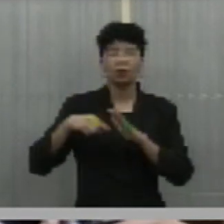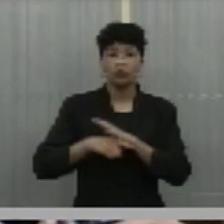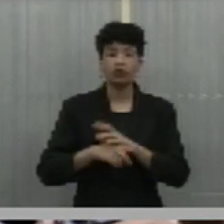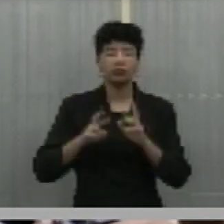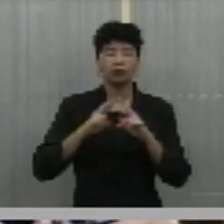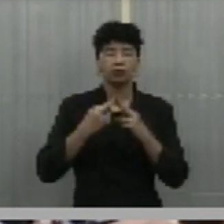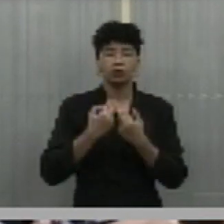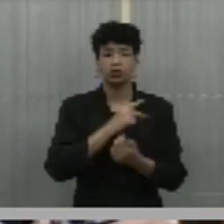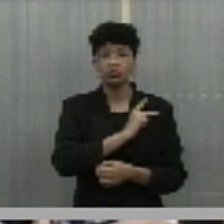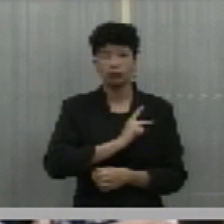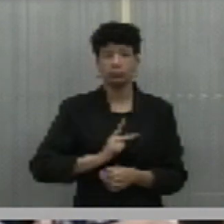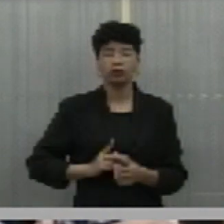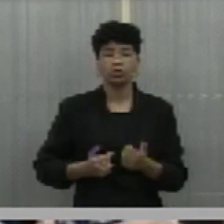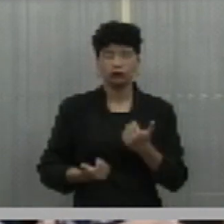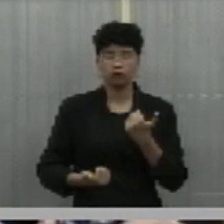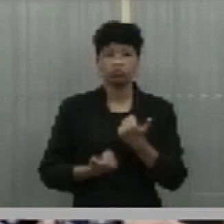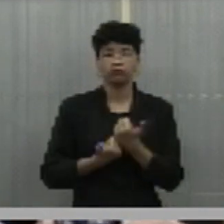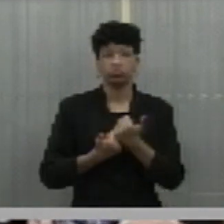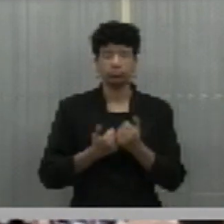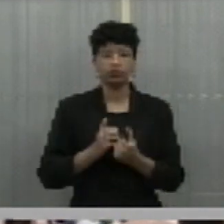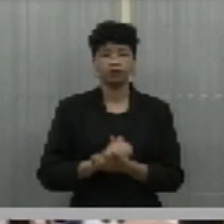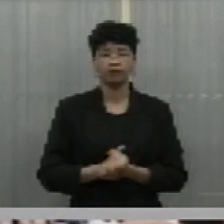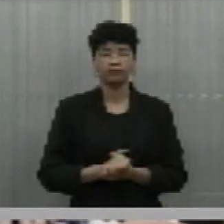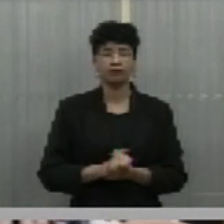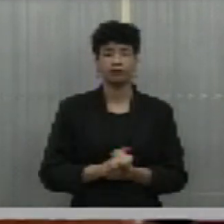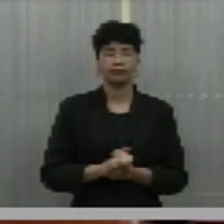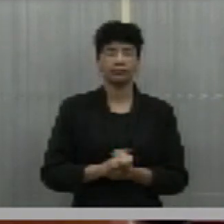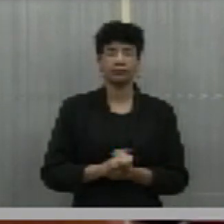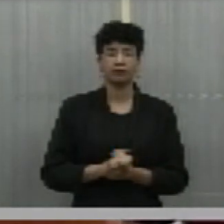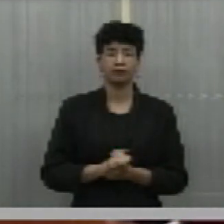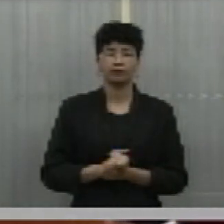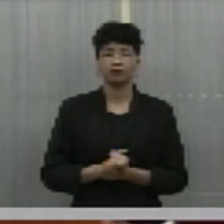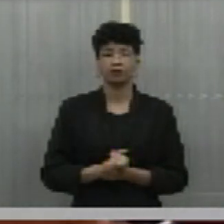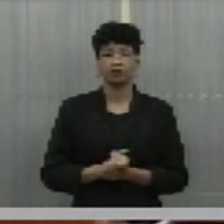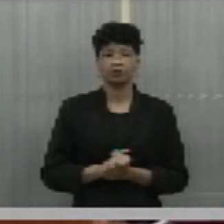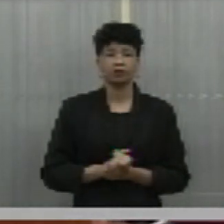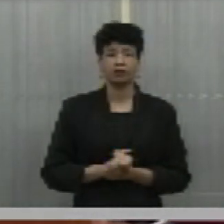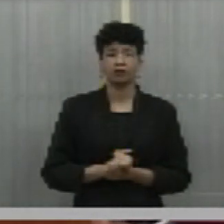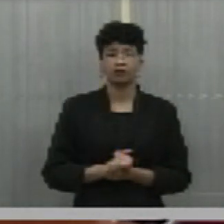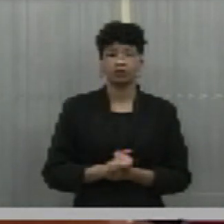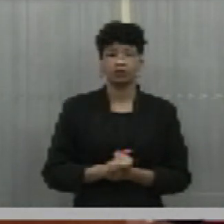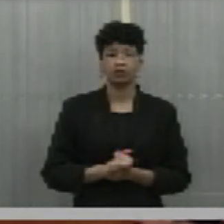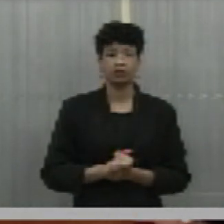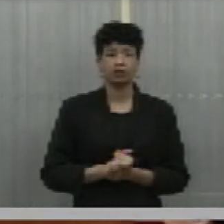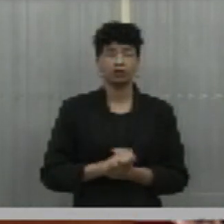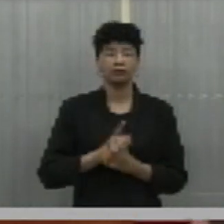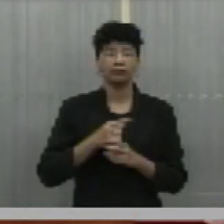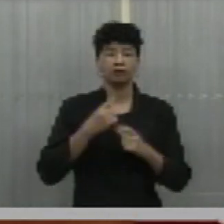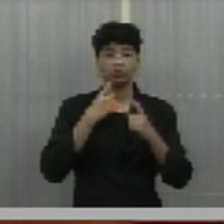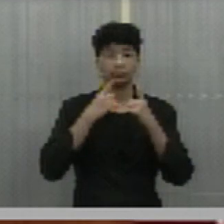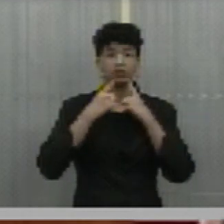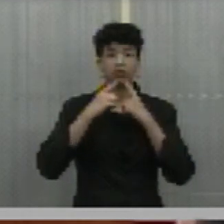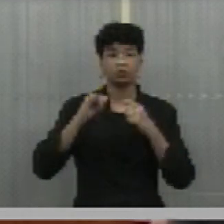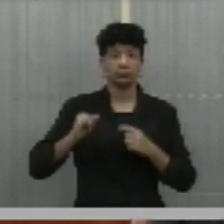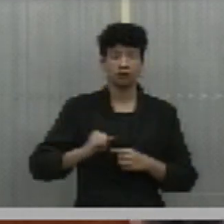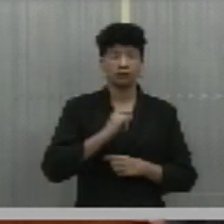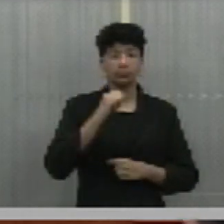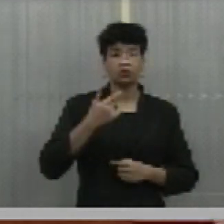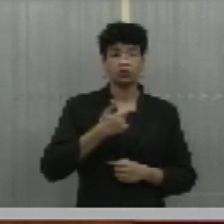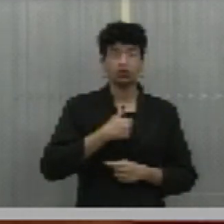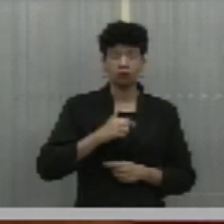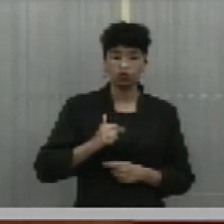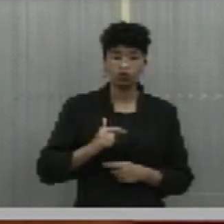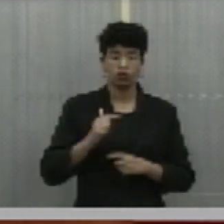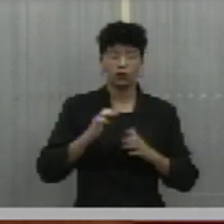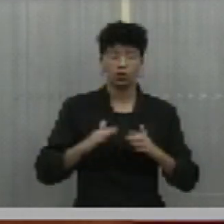pública. Conte conosco, doutor deputado Hélio. Então, deputado, é uma discussão importante, seguramente nós vamos contribuir